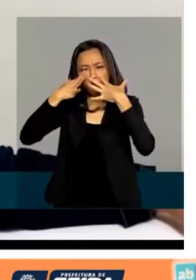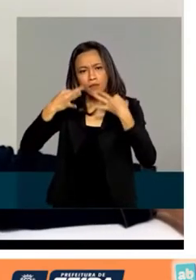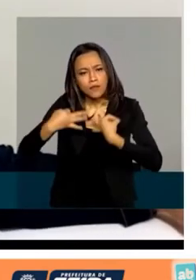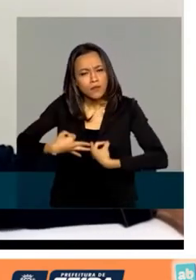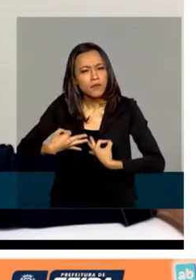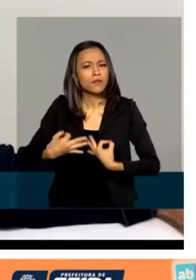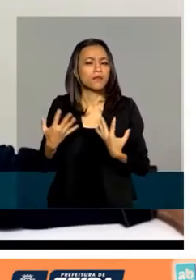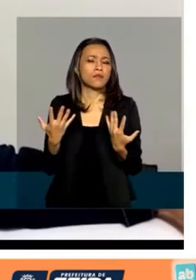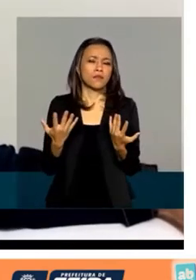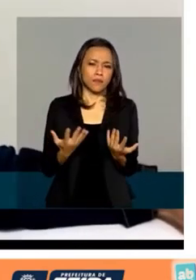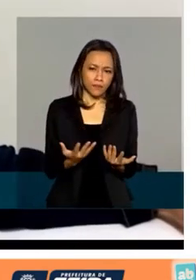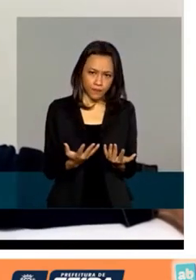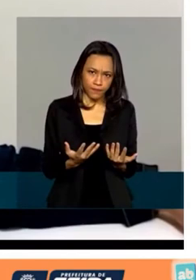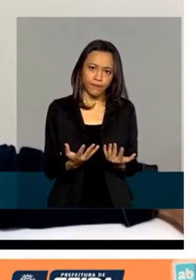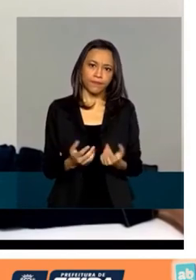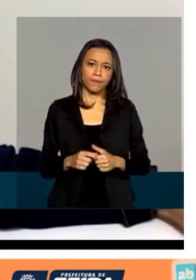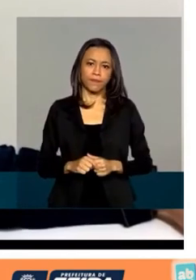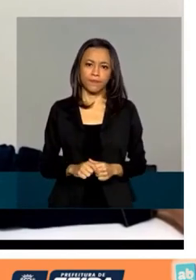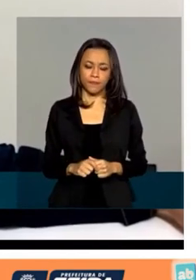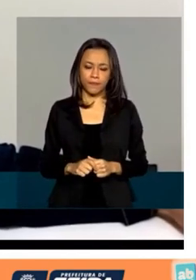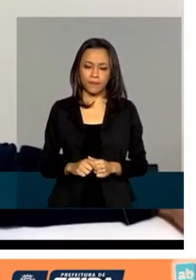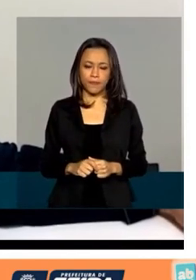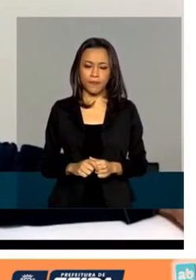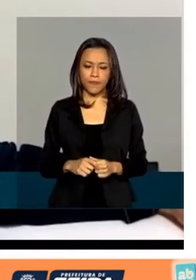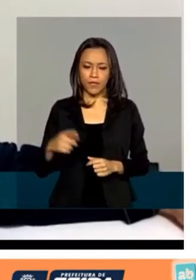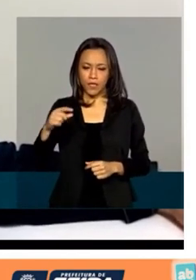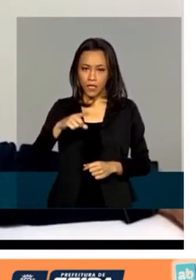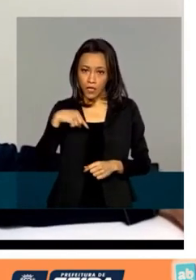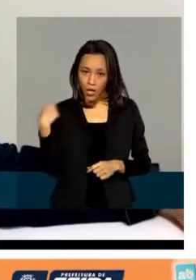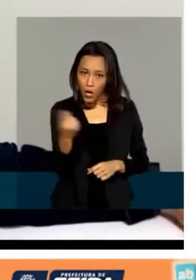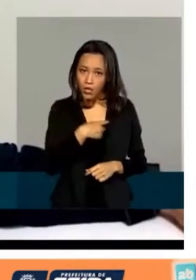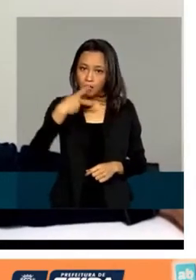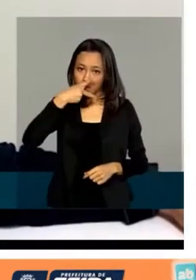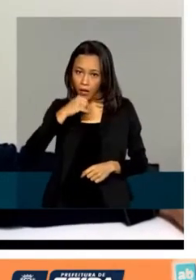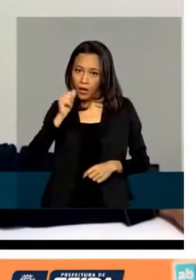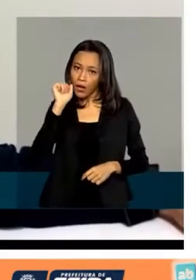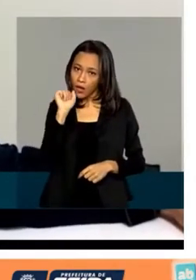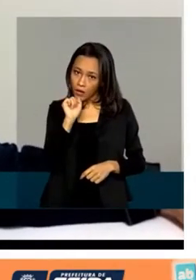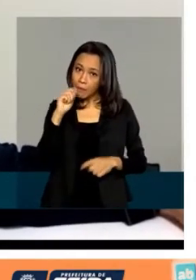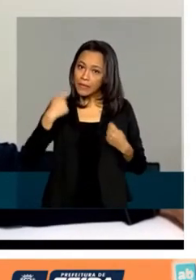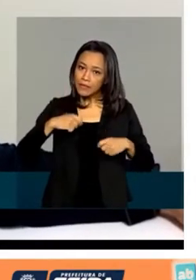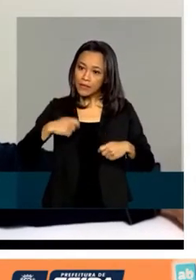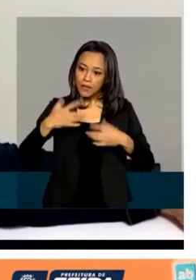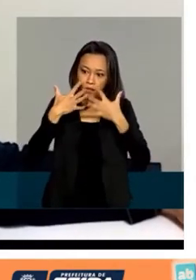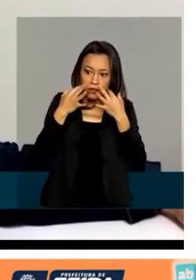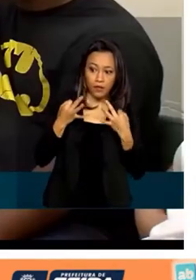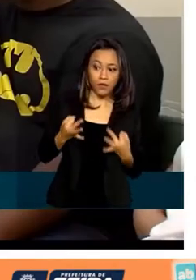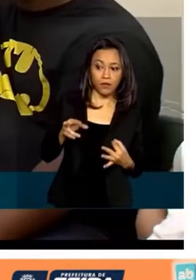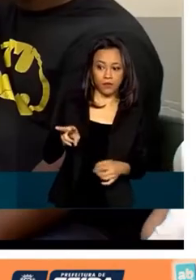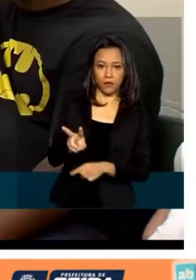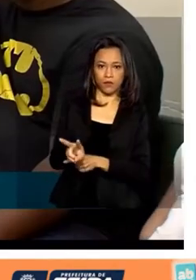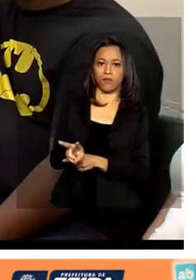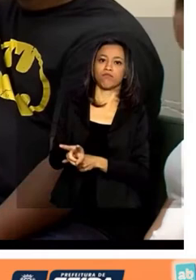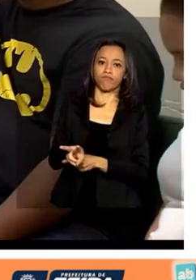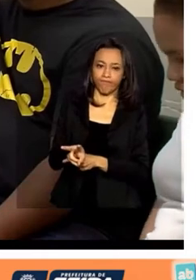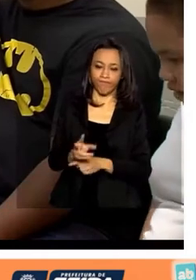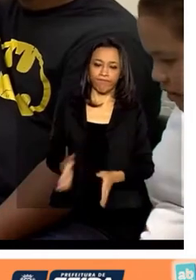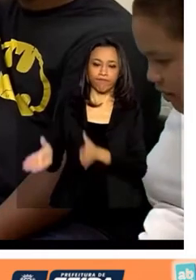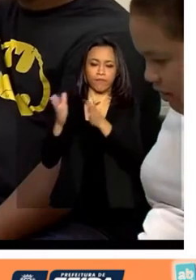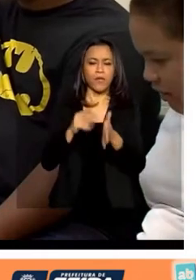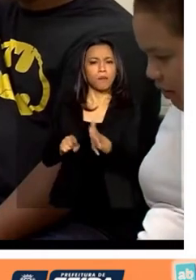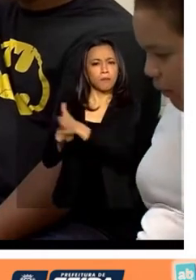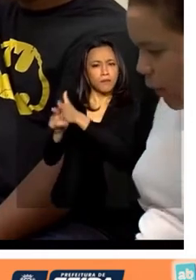e nós, como pais, temos que prestar atenção nisso. Estudo do